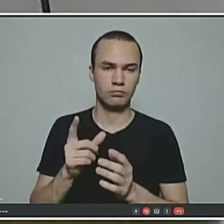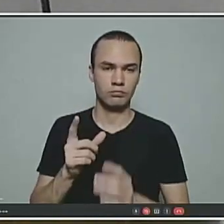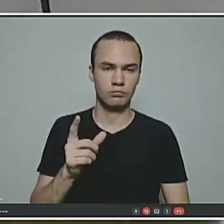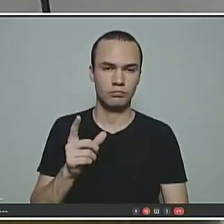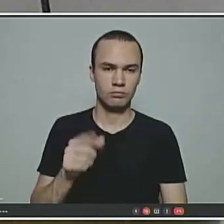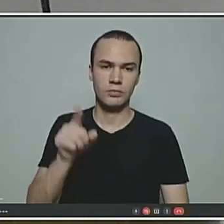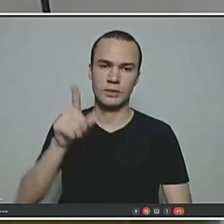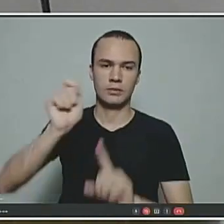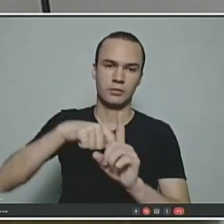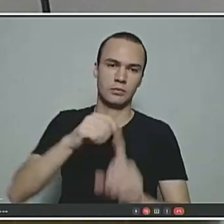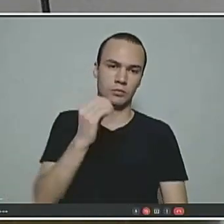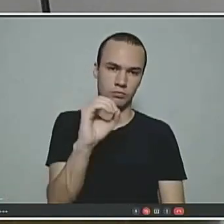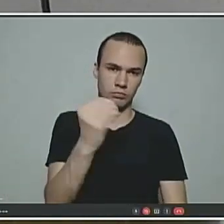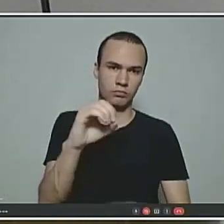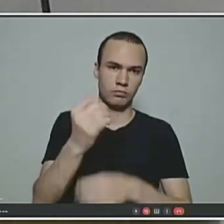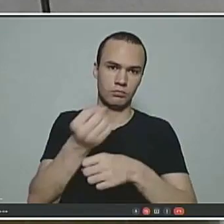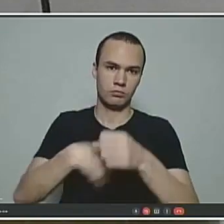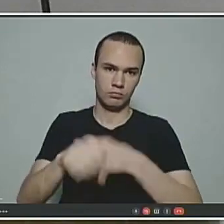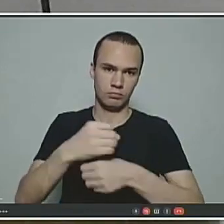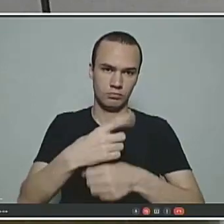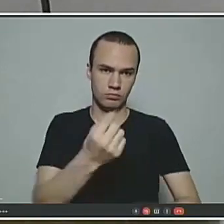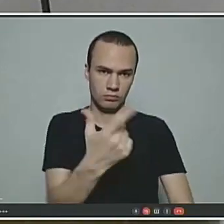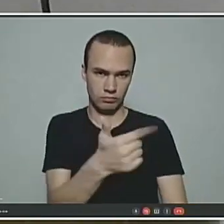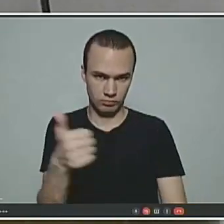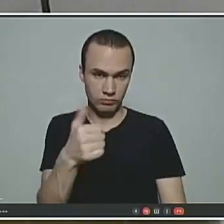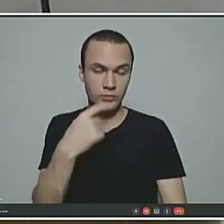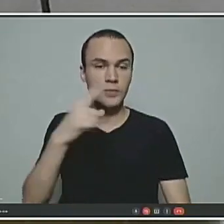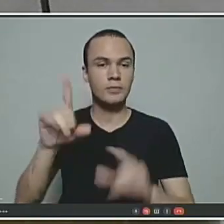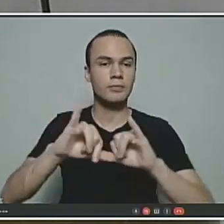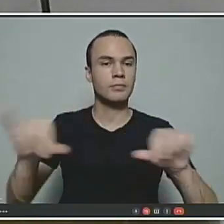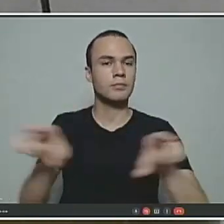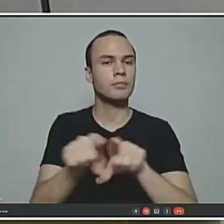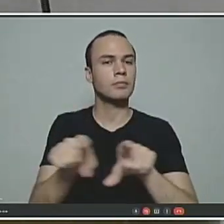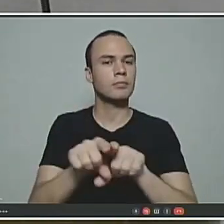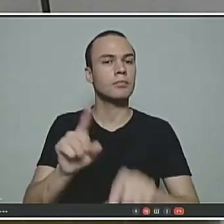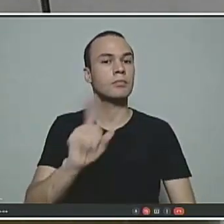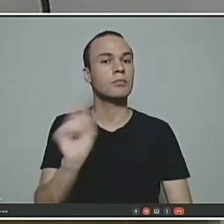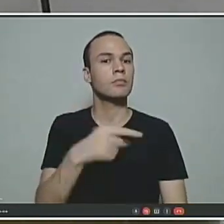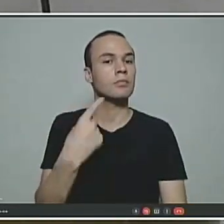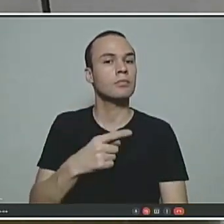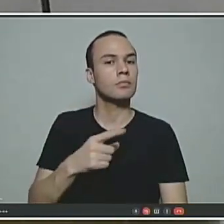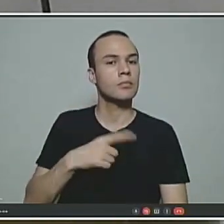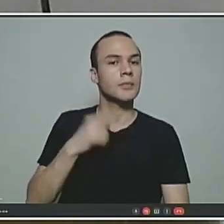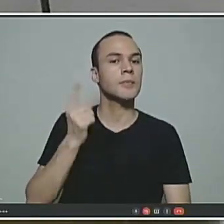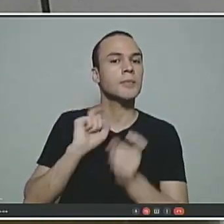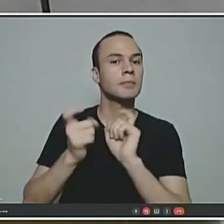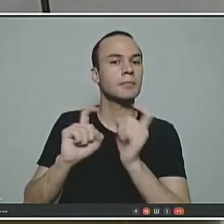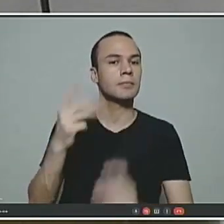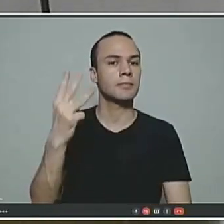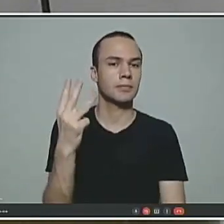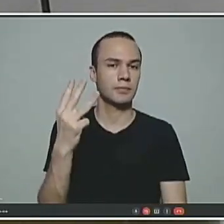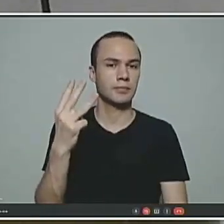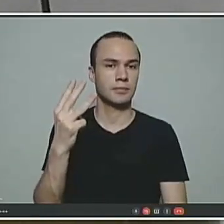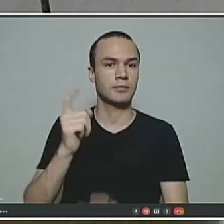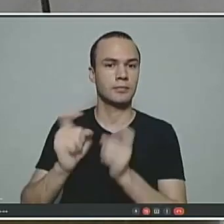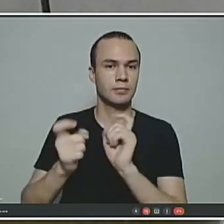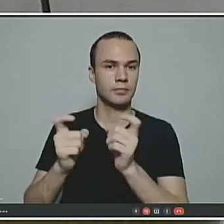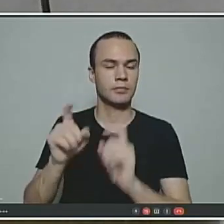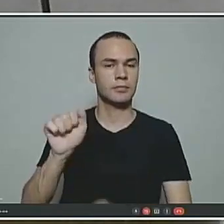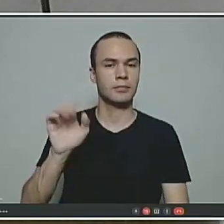outubro de 2021. E quero ressaltar aqui que nós só tivemos três reuniões com a empresa ABC Prev.